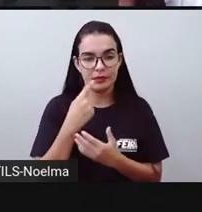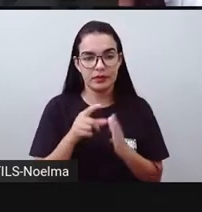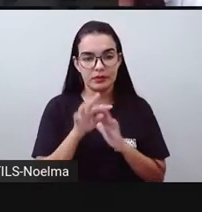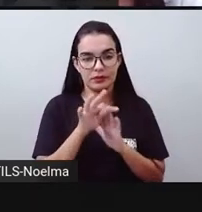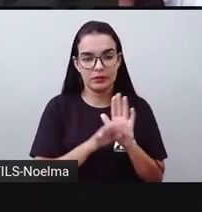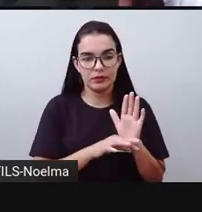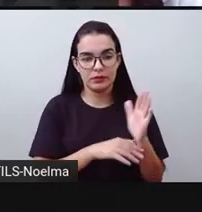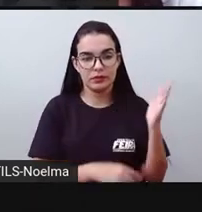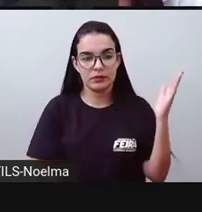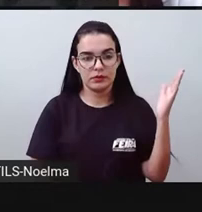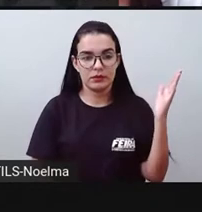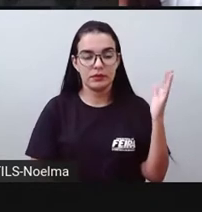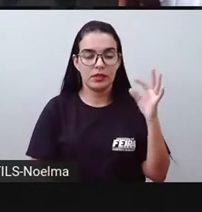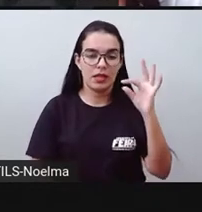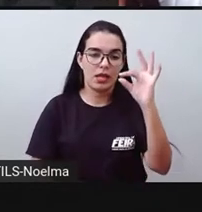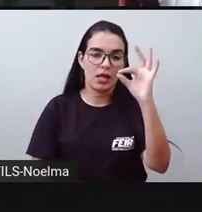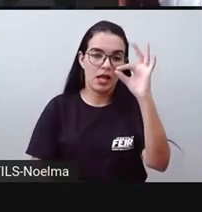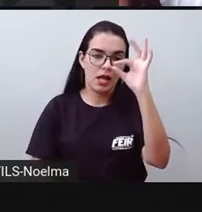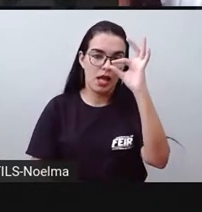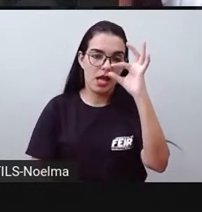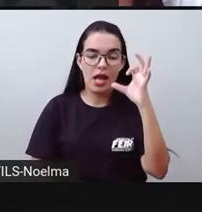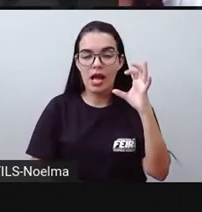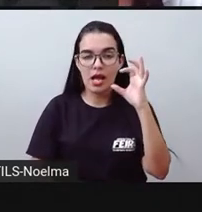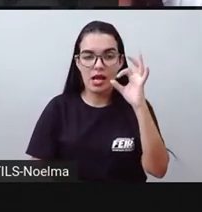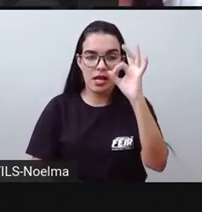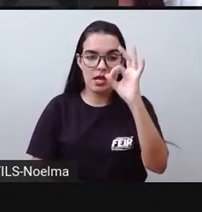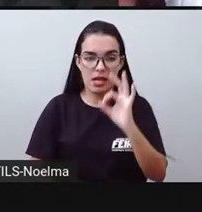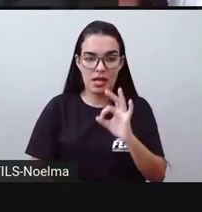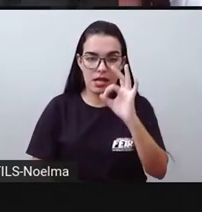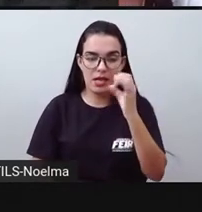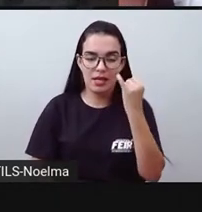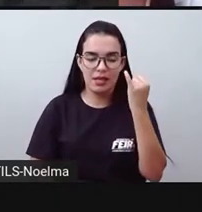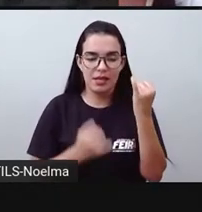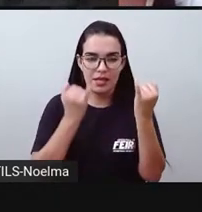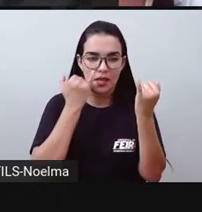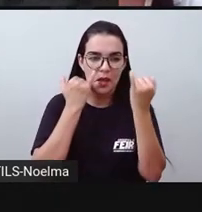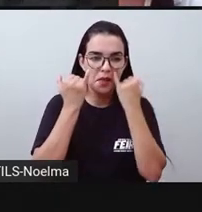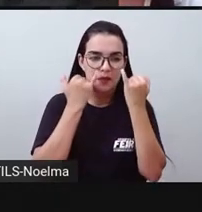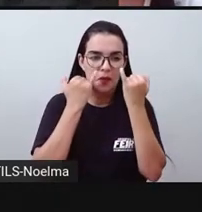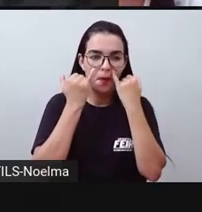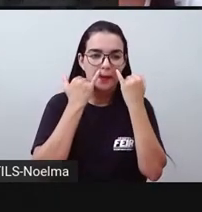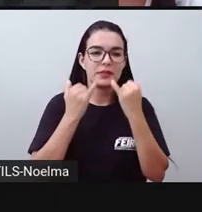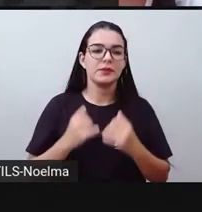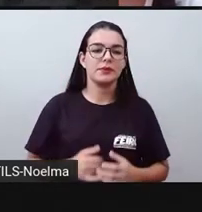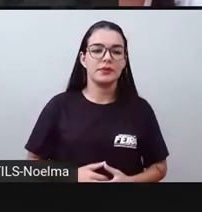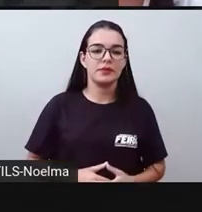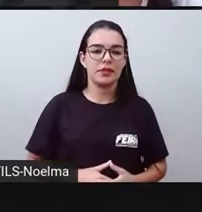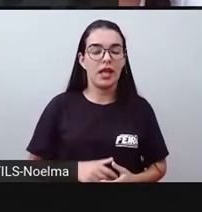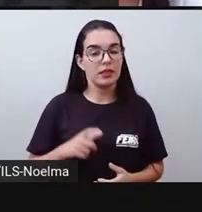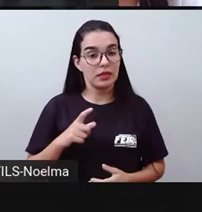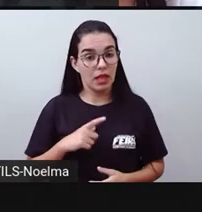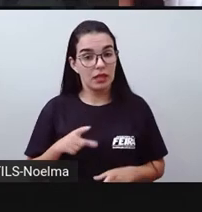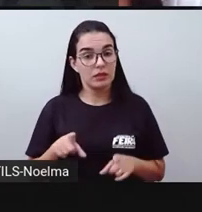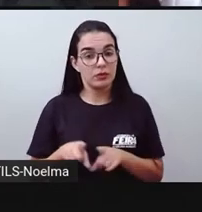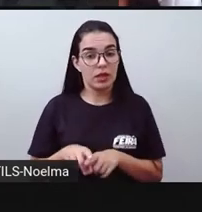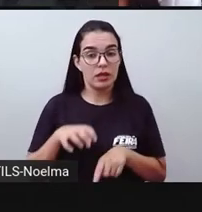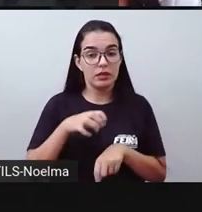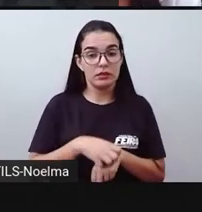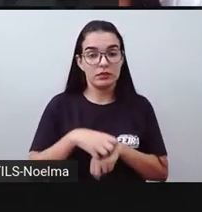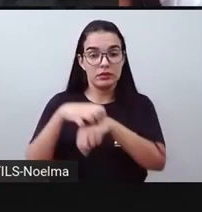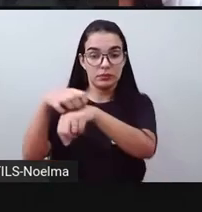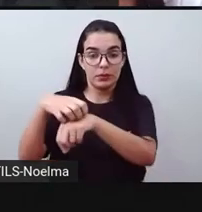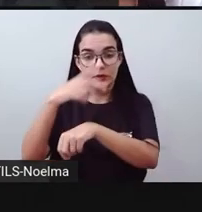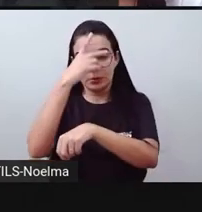para o nosso país, para o funcionamento do nosso país, tanto em relação às pessoas, ao transporte das pessoas, quanto também dos